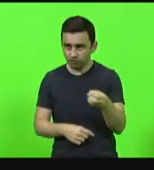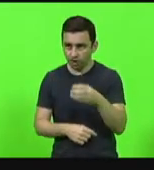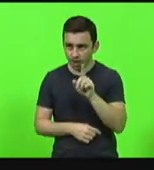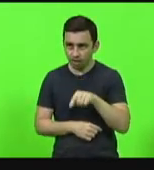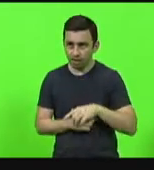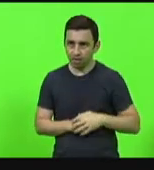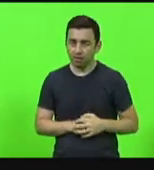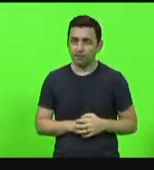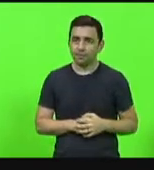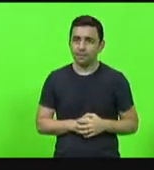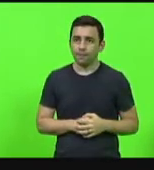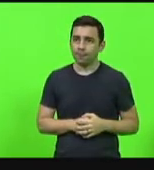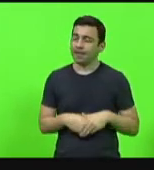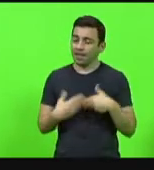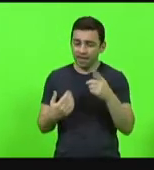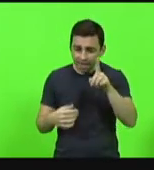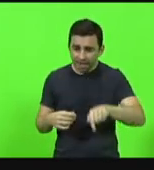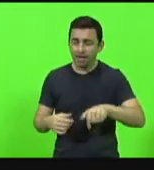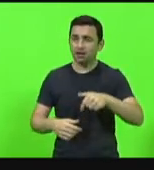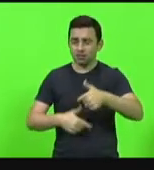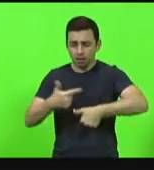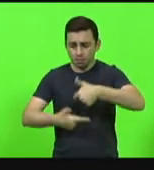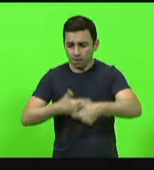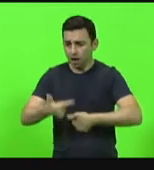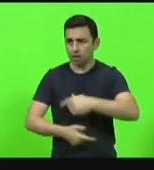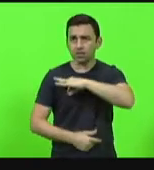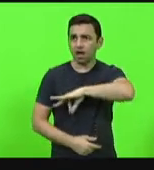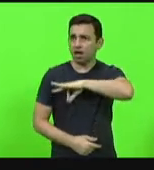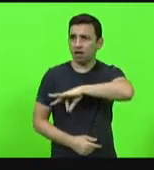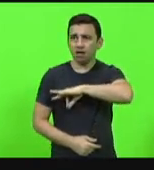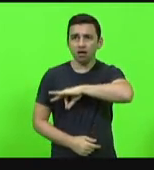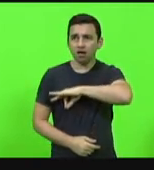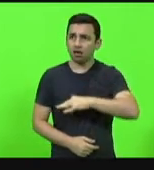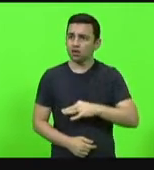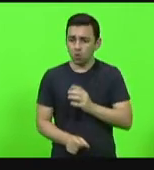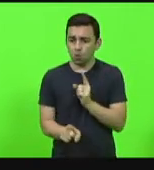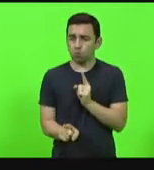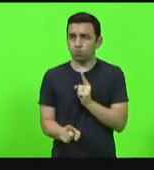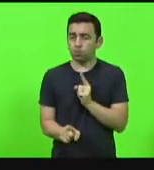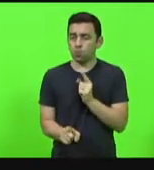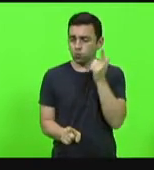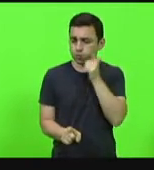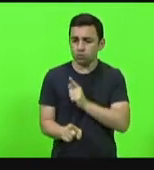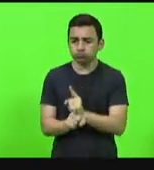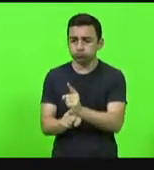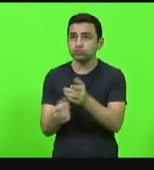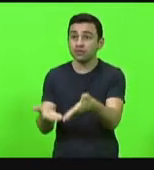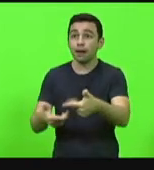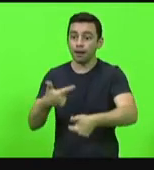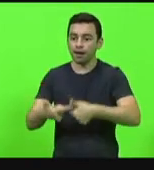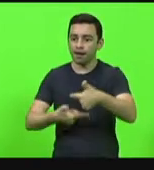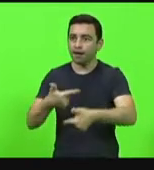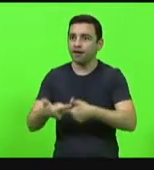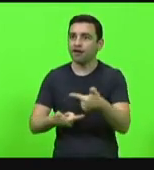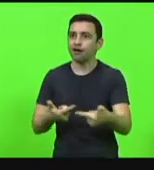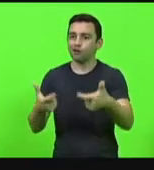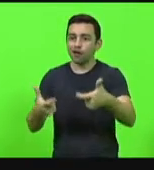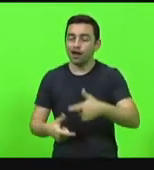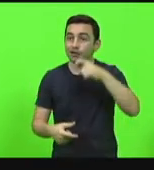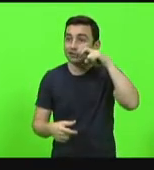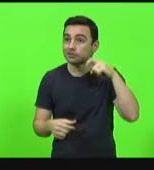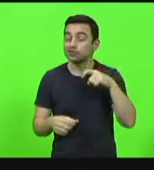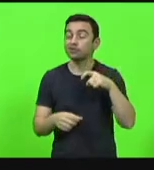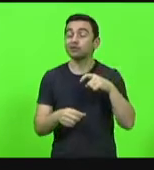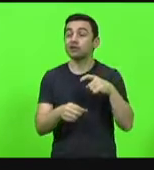Isso é mão de obra assalariada, que está encontrando emprego no município de Ituporanga e em outras cidades